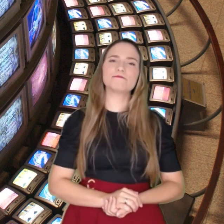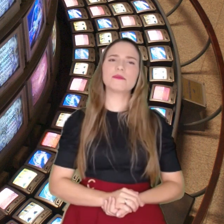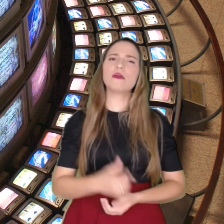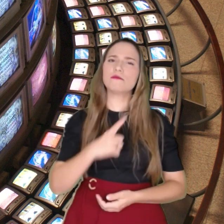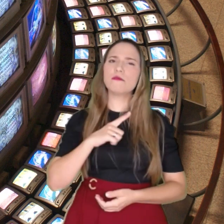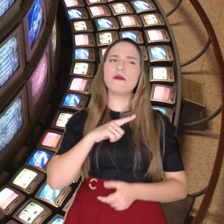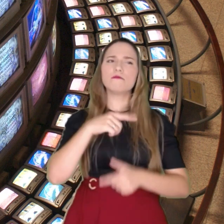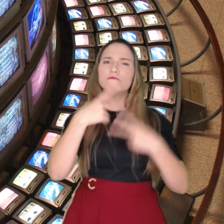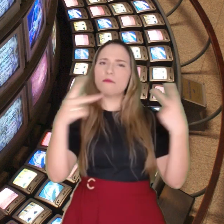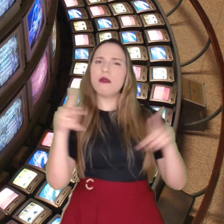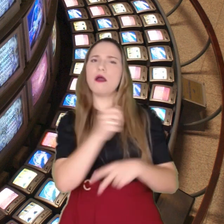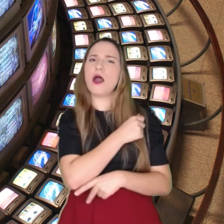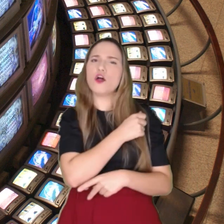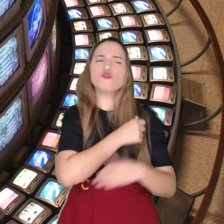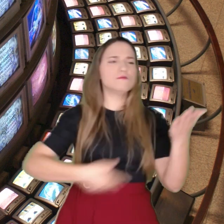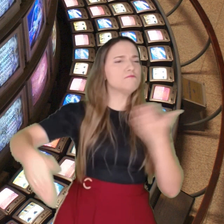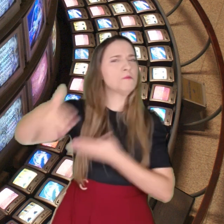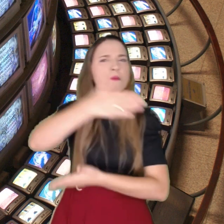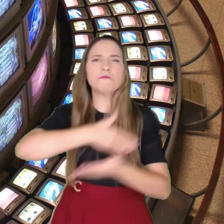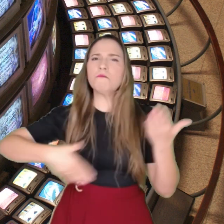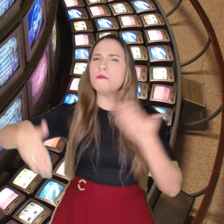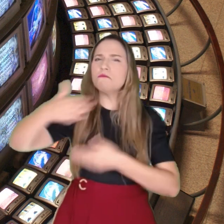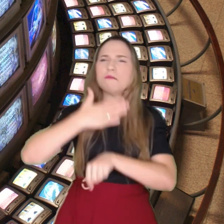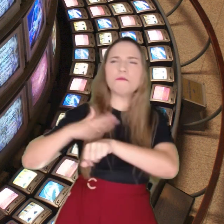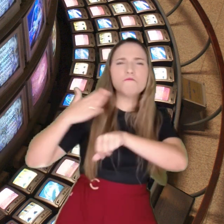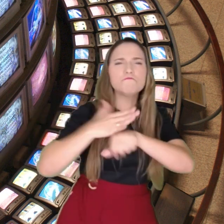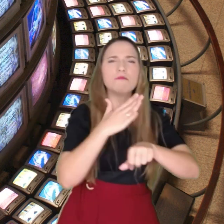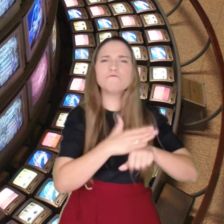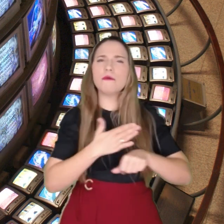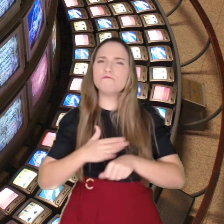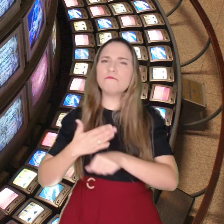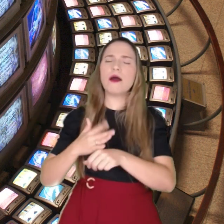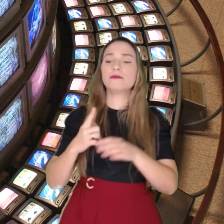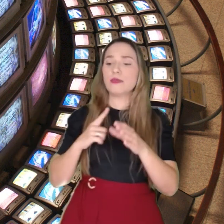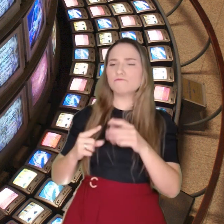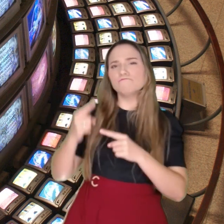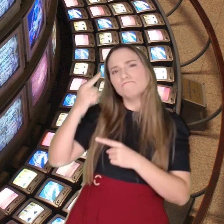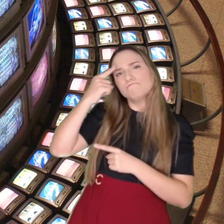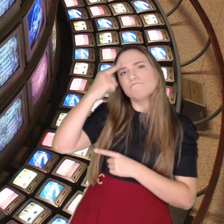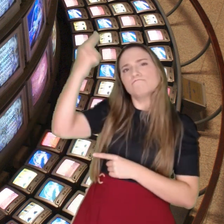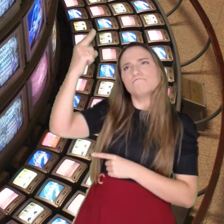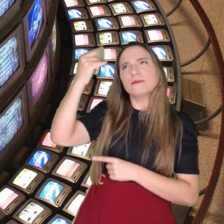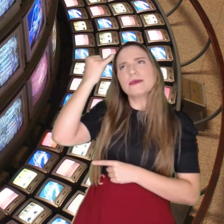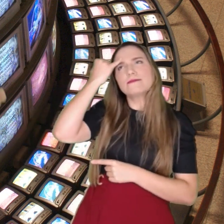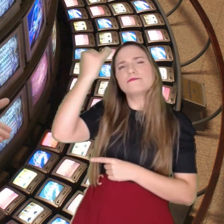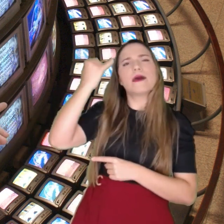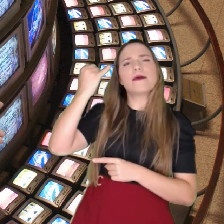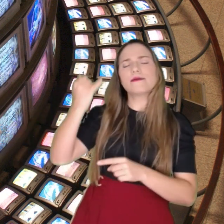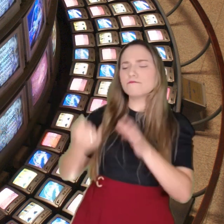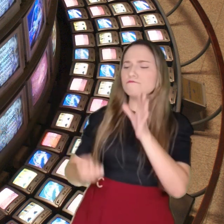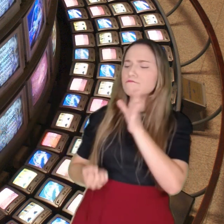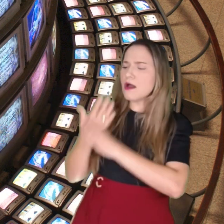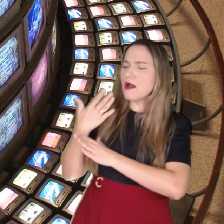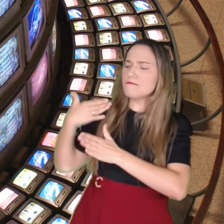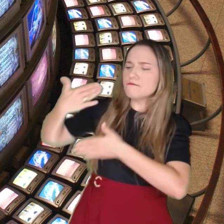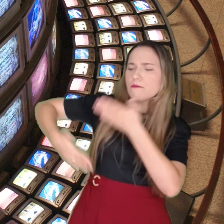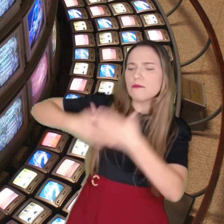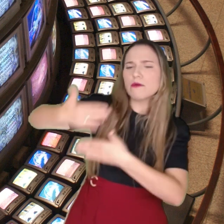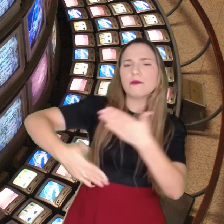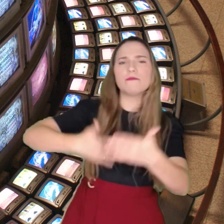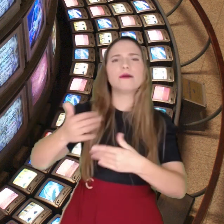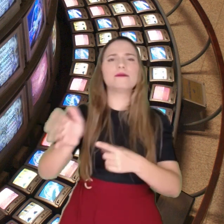Envolve os estudantes de forma ativa em todo o processo criativo, desde a concepção da ideia